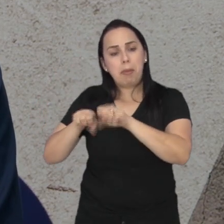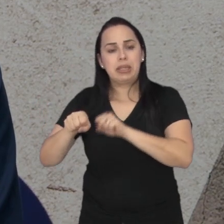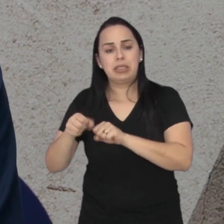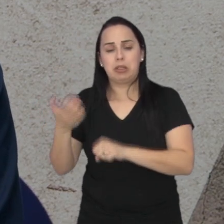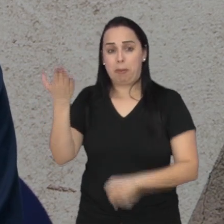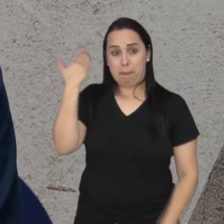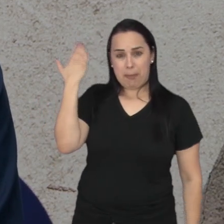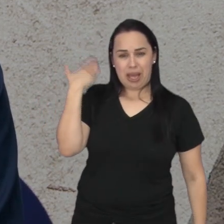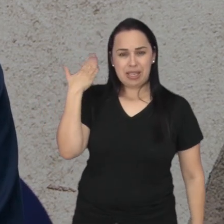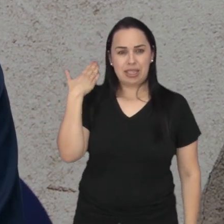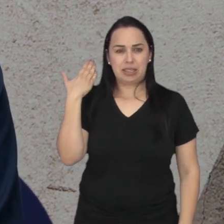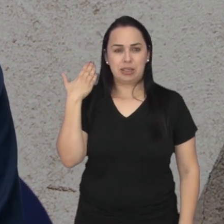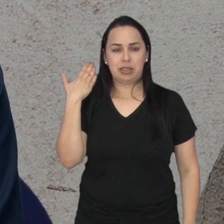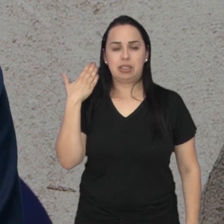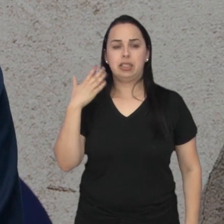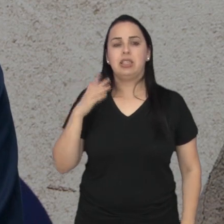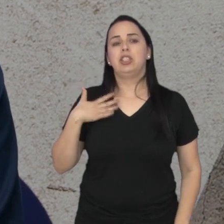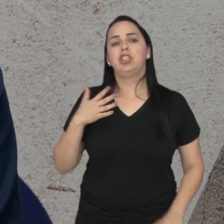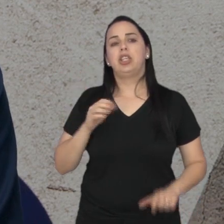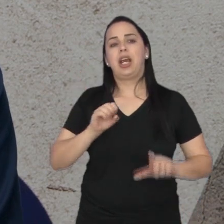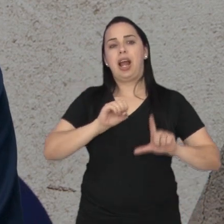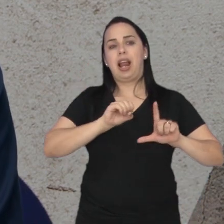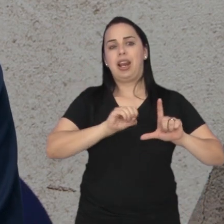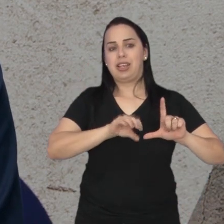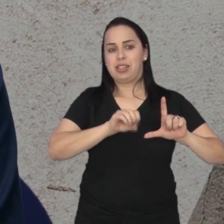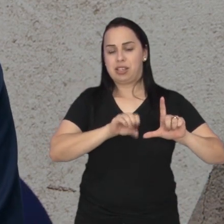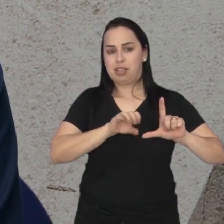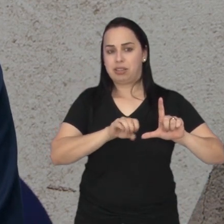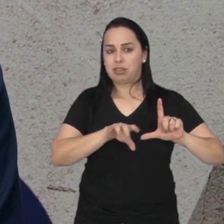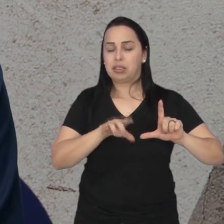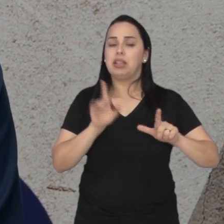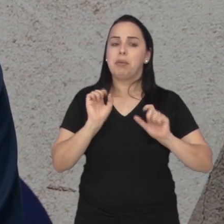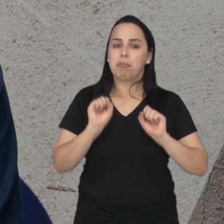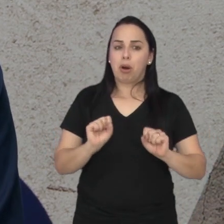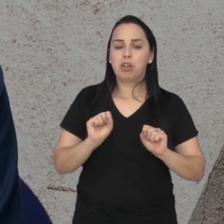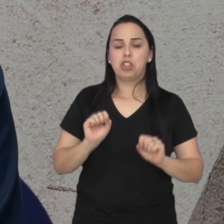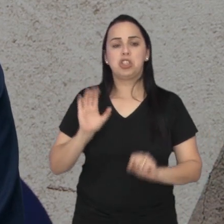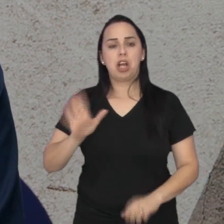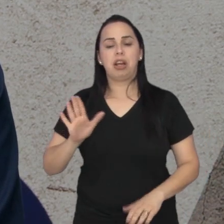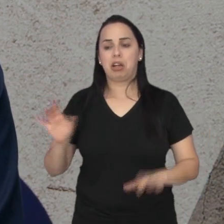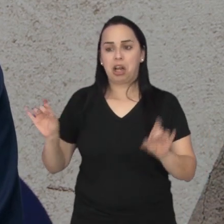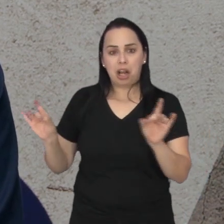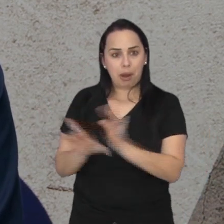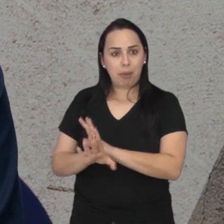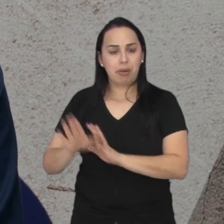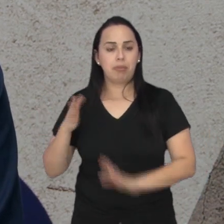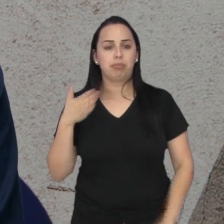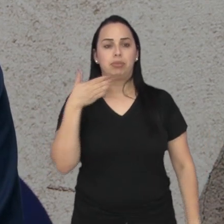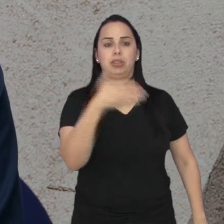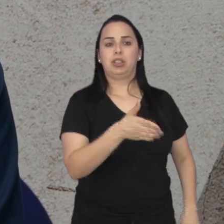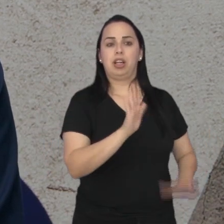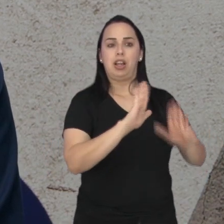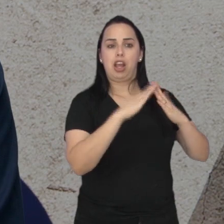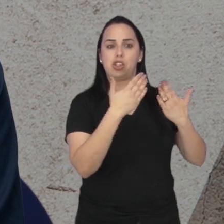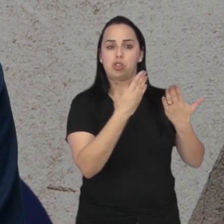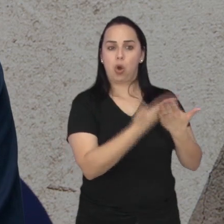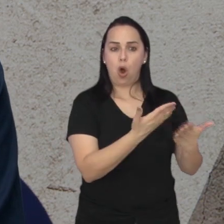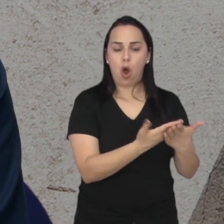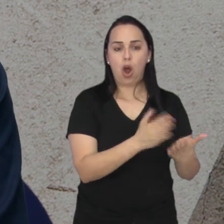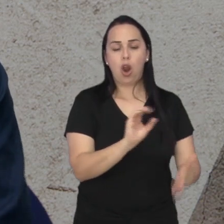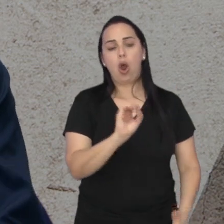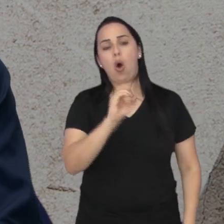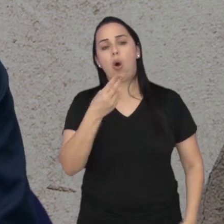tinha, no passado, a licenciatura plena, que ela já, você podia atuar tanto na escola, quanto nas